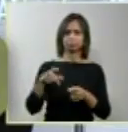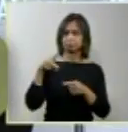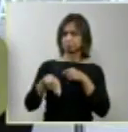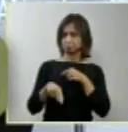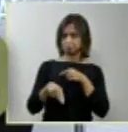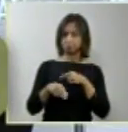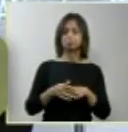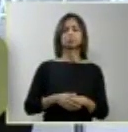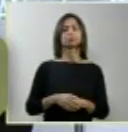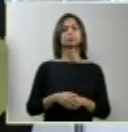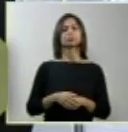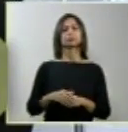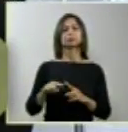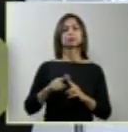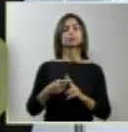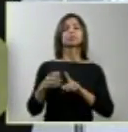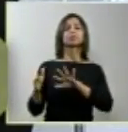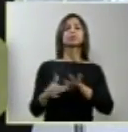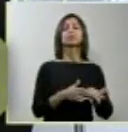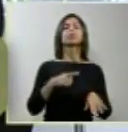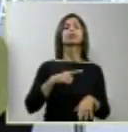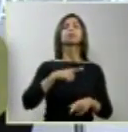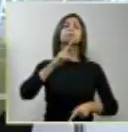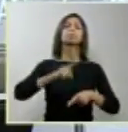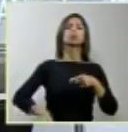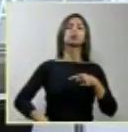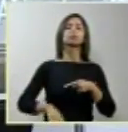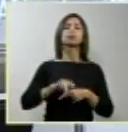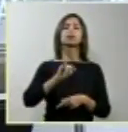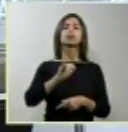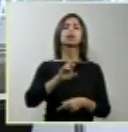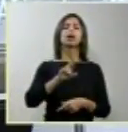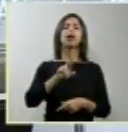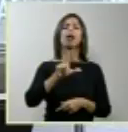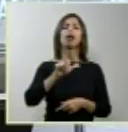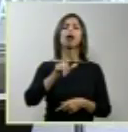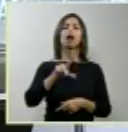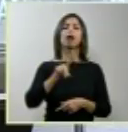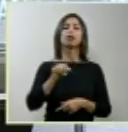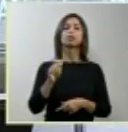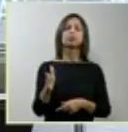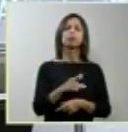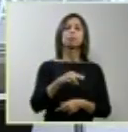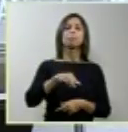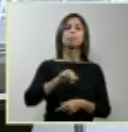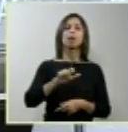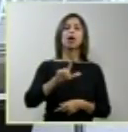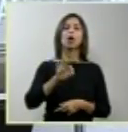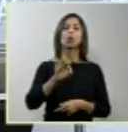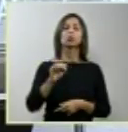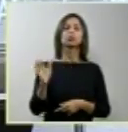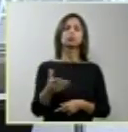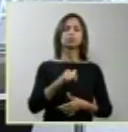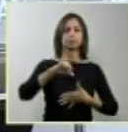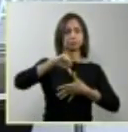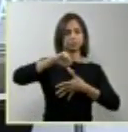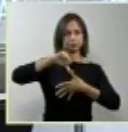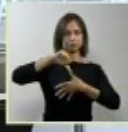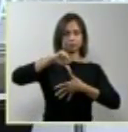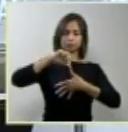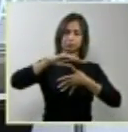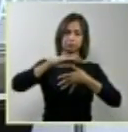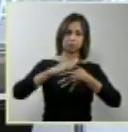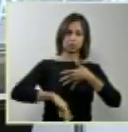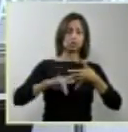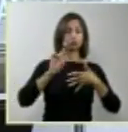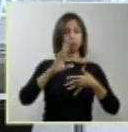proibida na Irlanda e em Malta, na América do Sul, exceto no Brasil e no Uruguai,